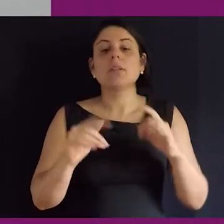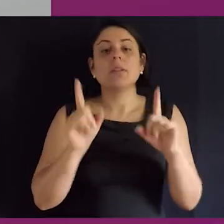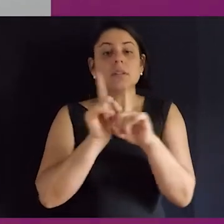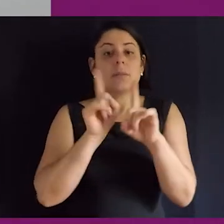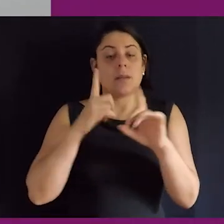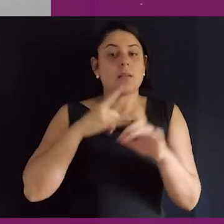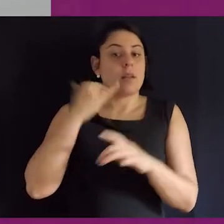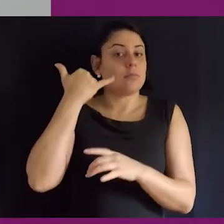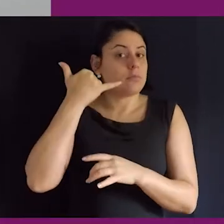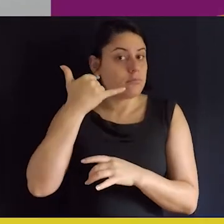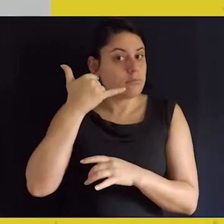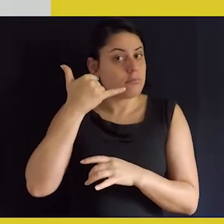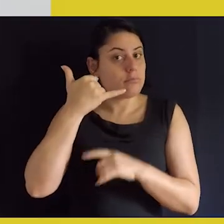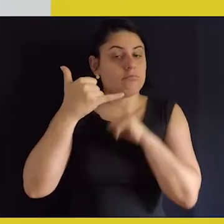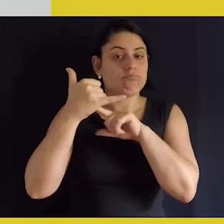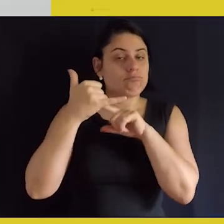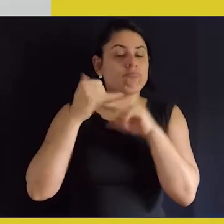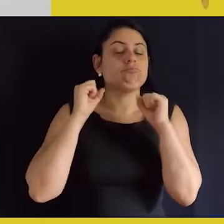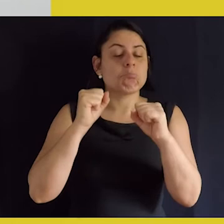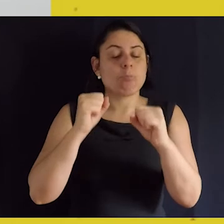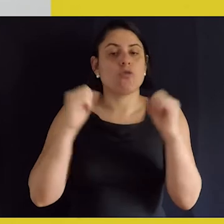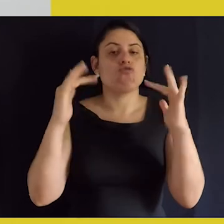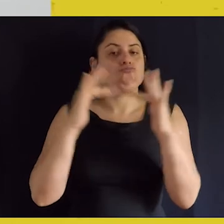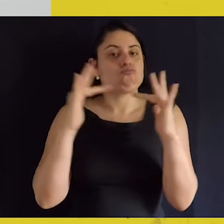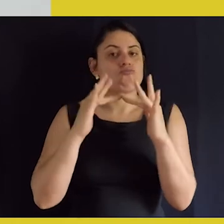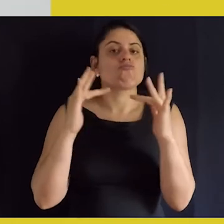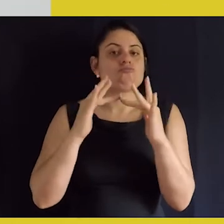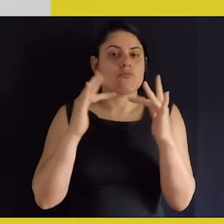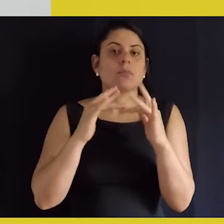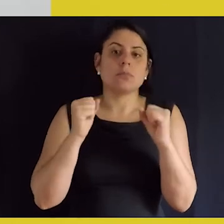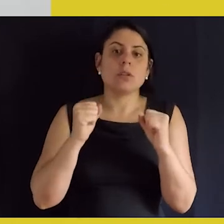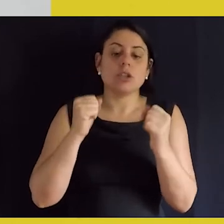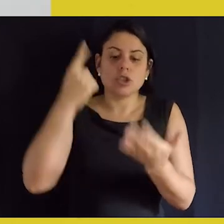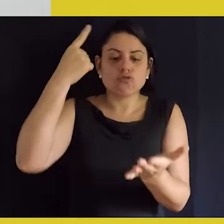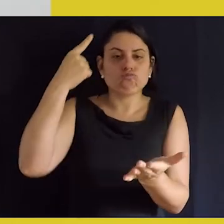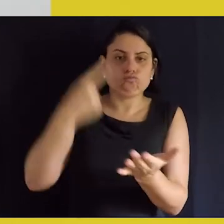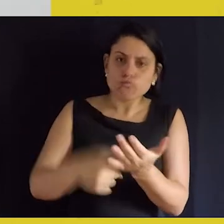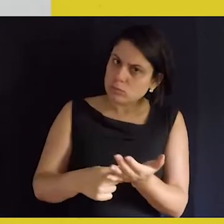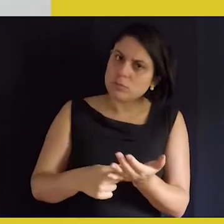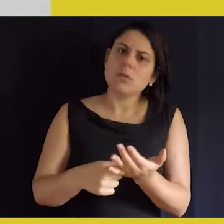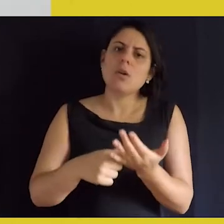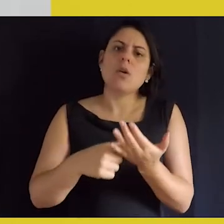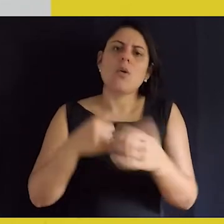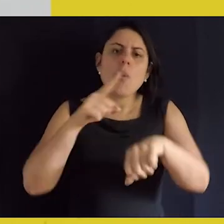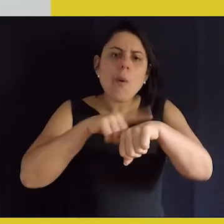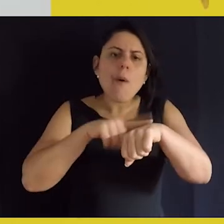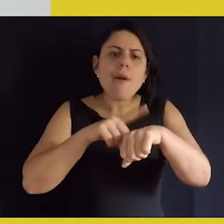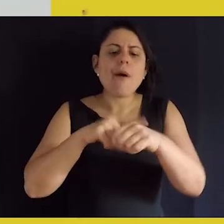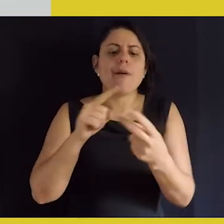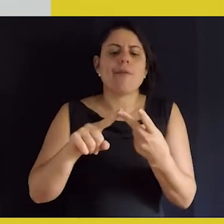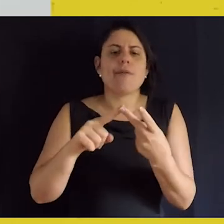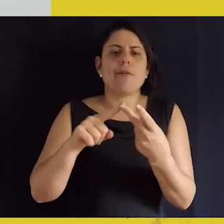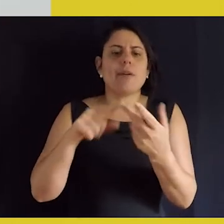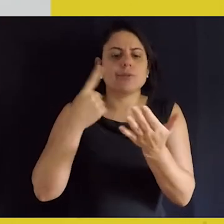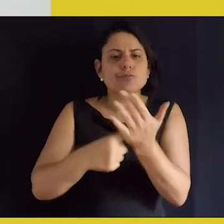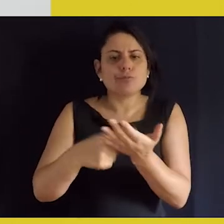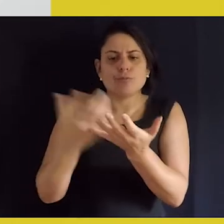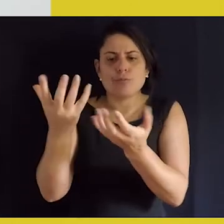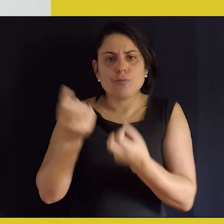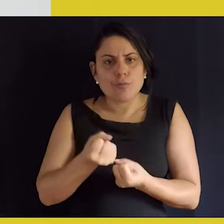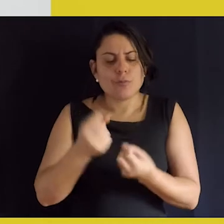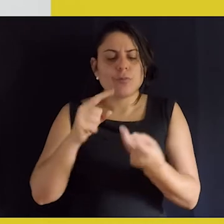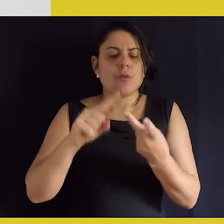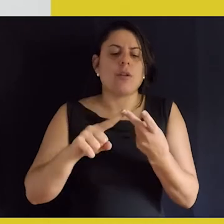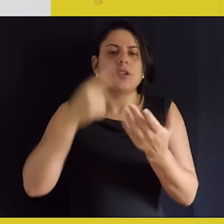e e-mail, e também tem o telefone fixo, onde a gente